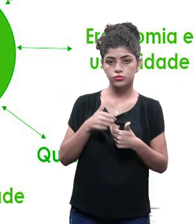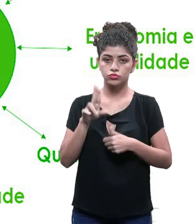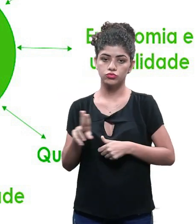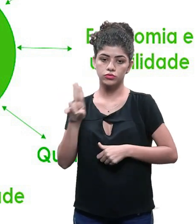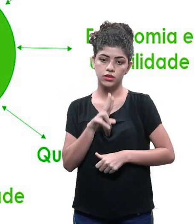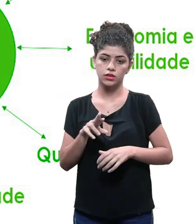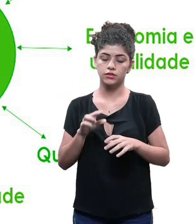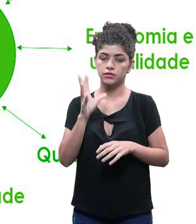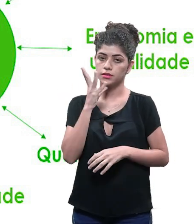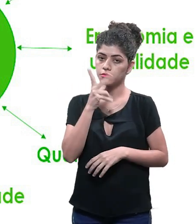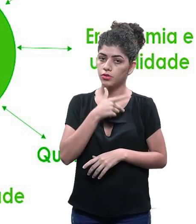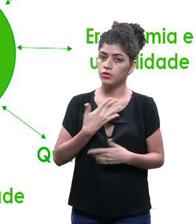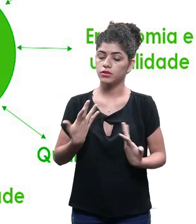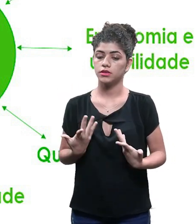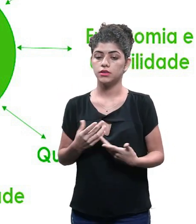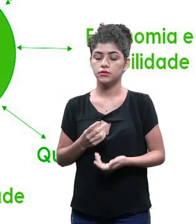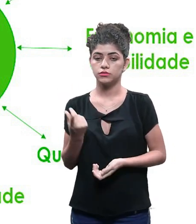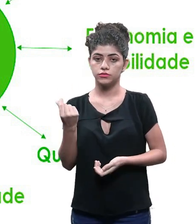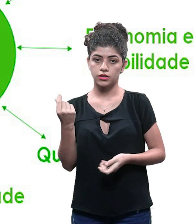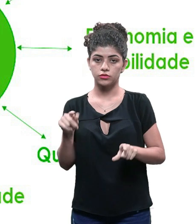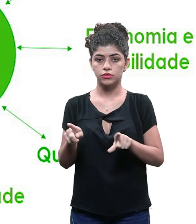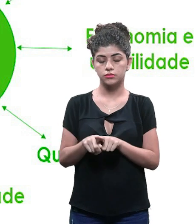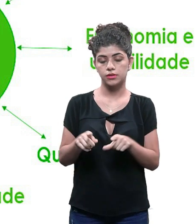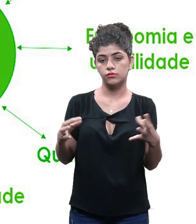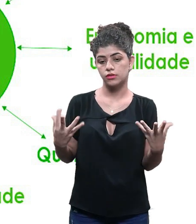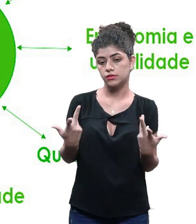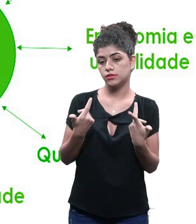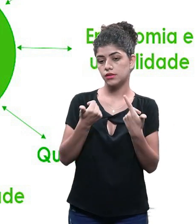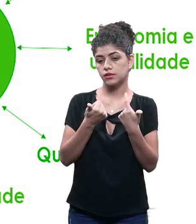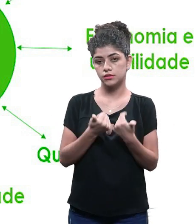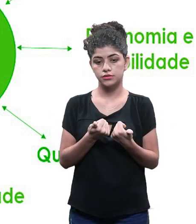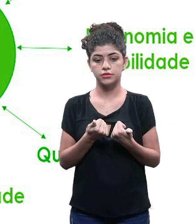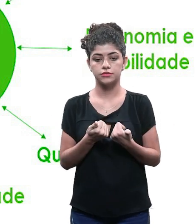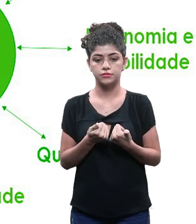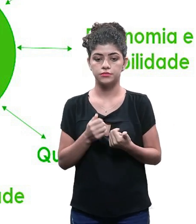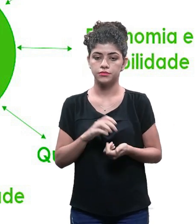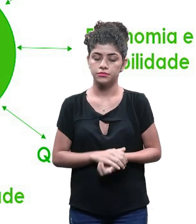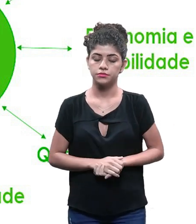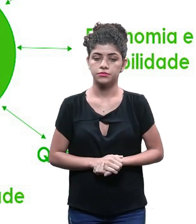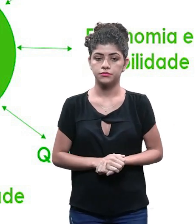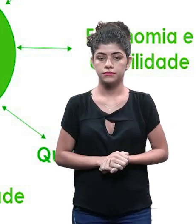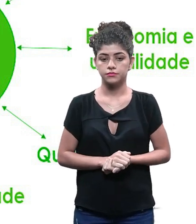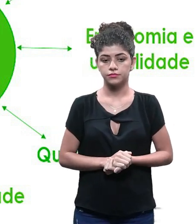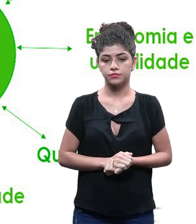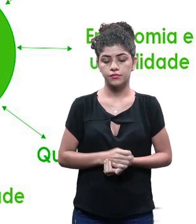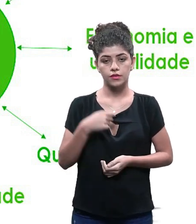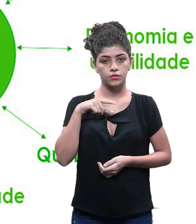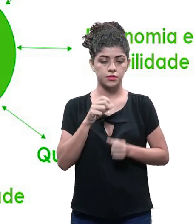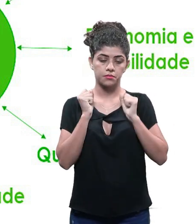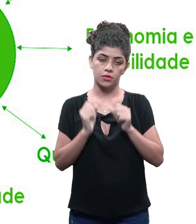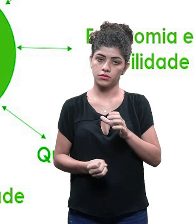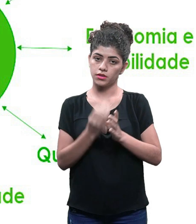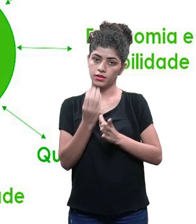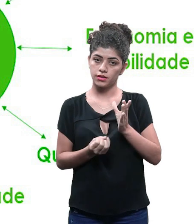na função desse produto, na durabilidade dele, no custo e a viabilidade técnica dele, a manufaturabilidade, que é quanto